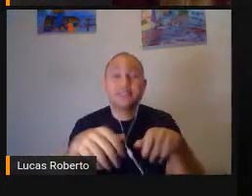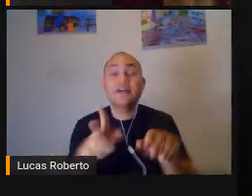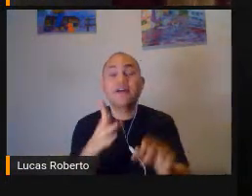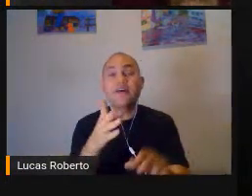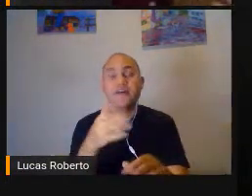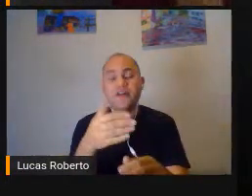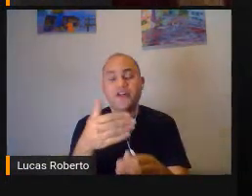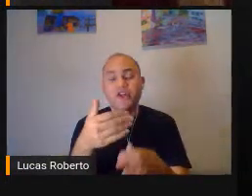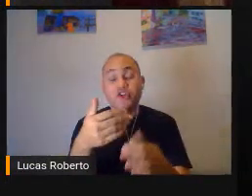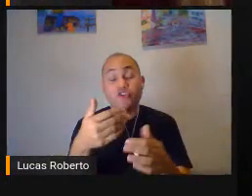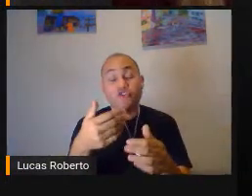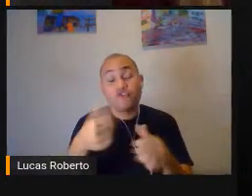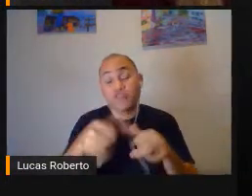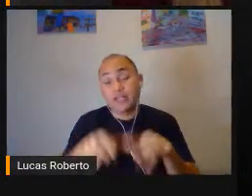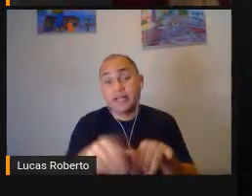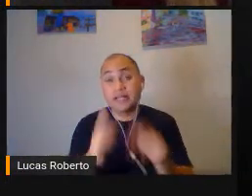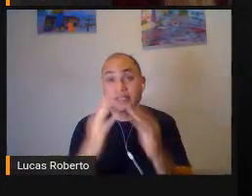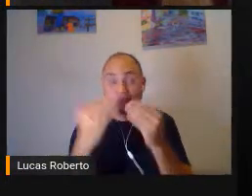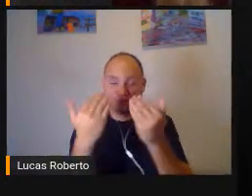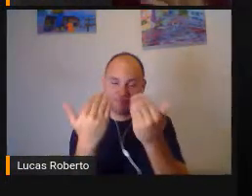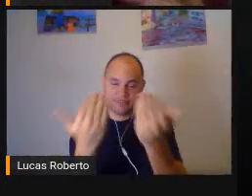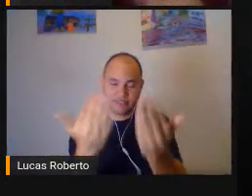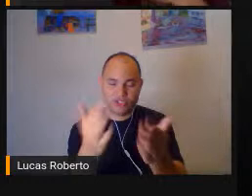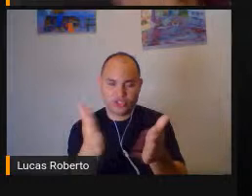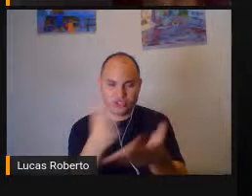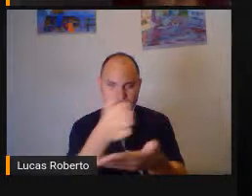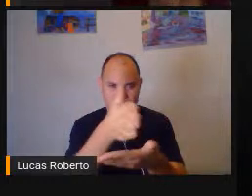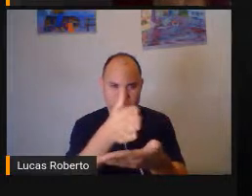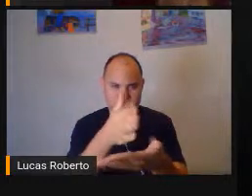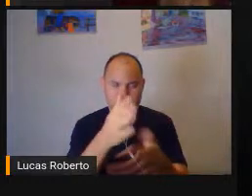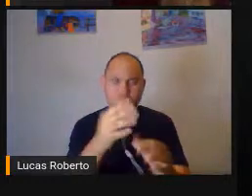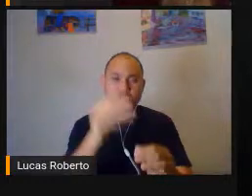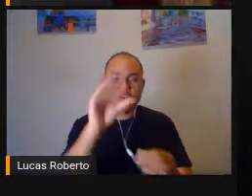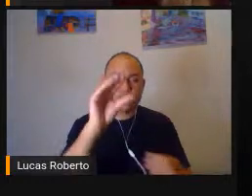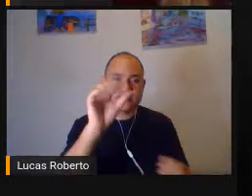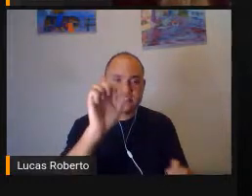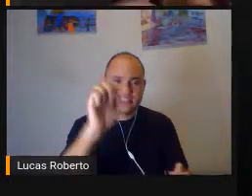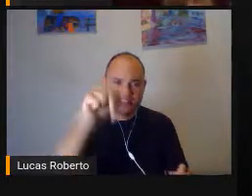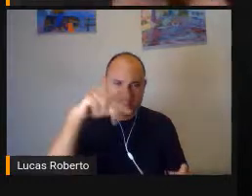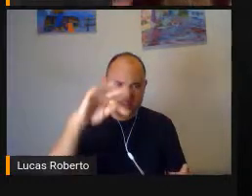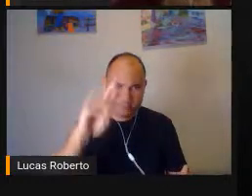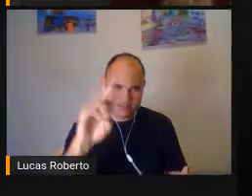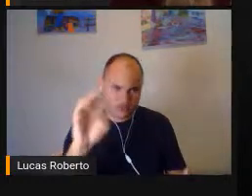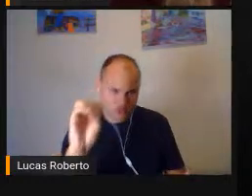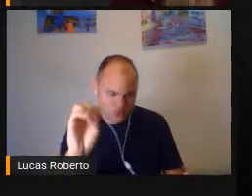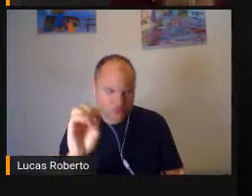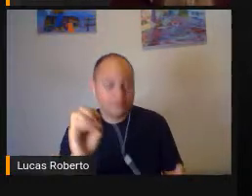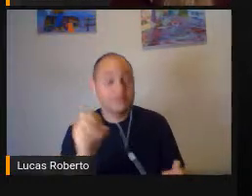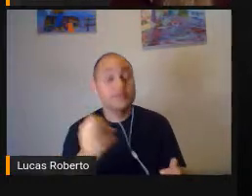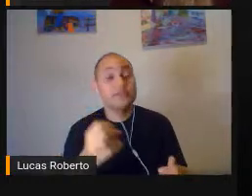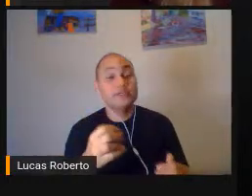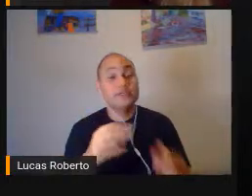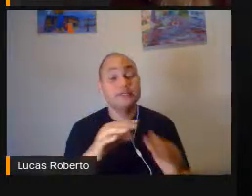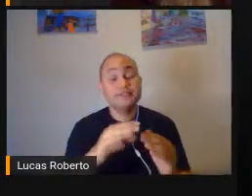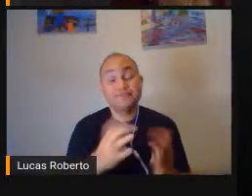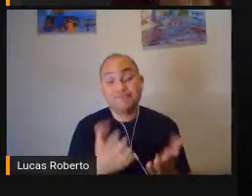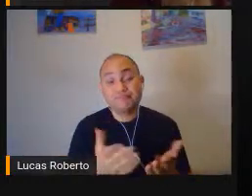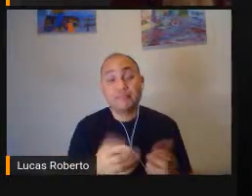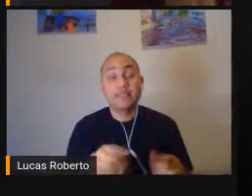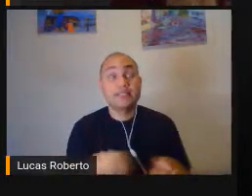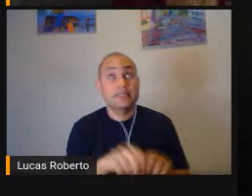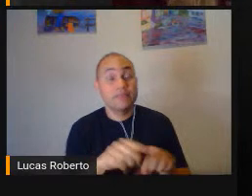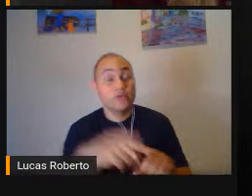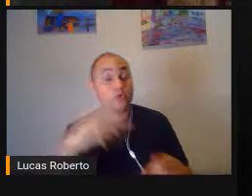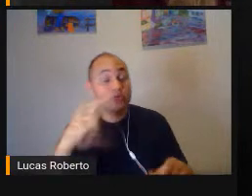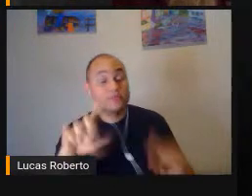Às vezes precisam Utilizar boné E aí vem aquela regra De algumas escolas De que não pode usar boné Então cada caso É um caso Tá? É